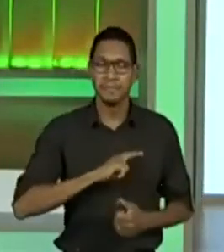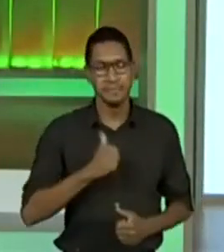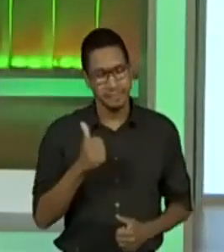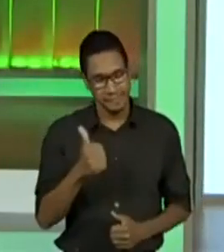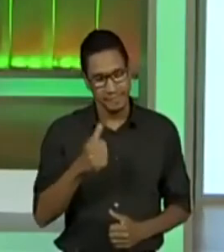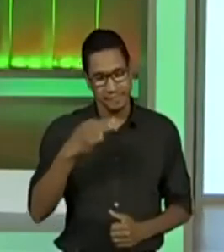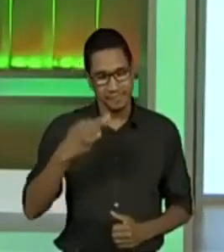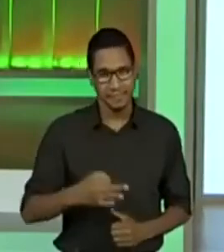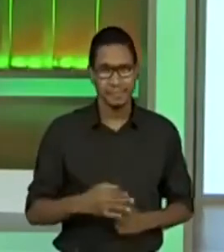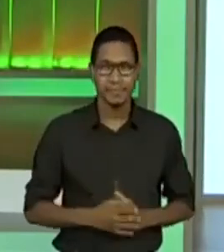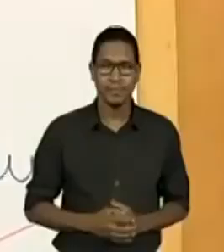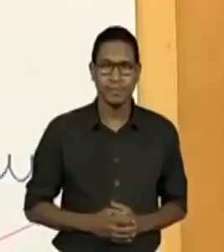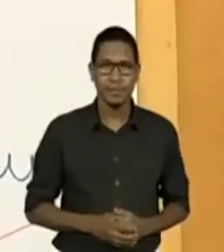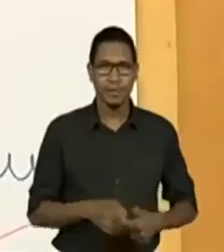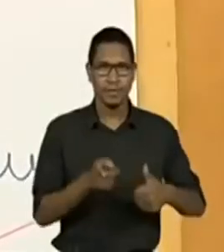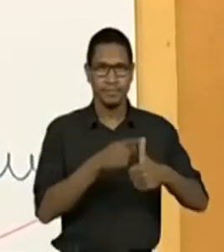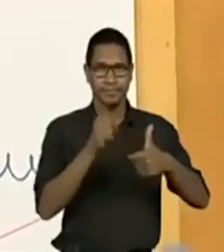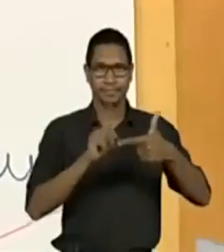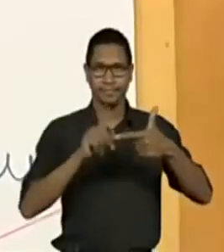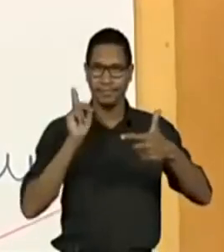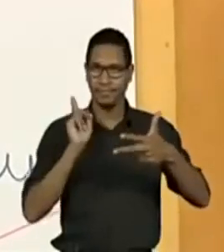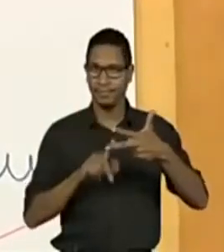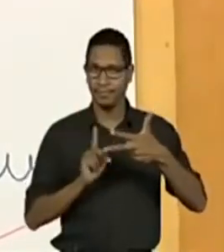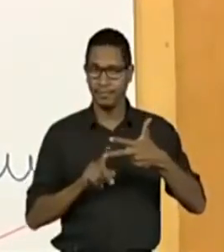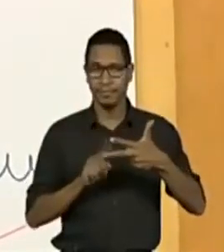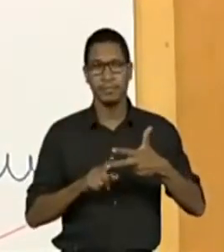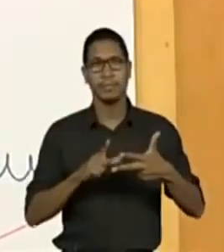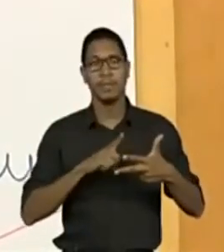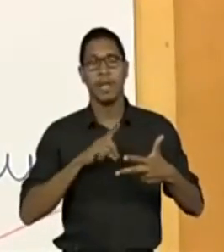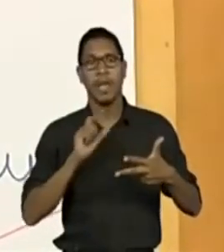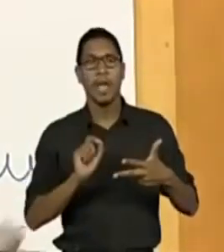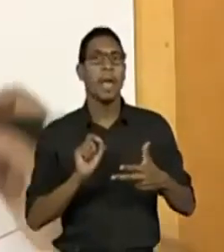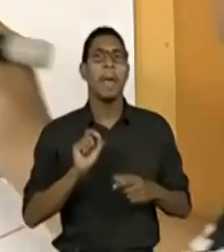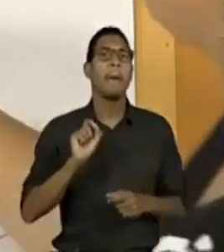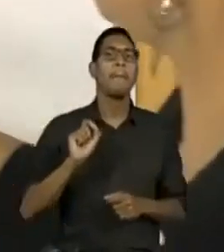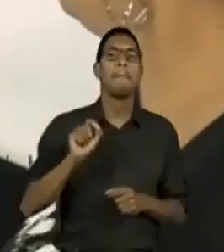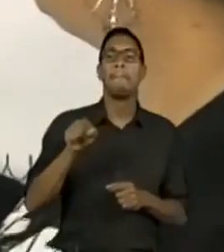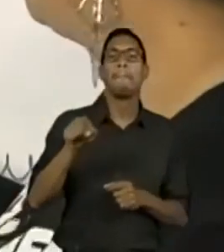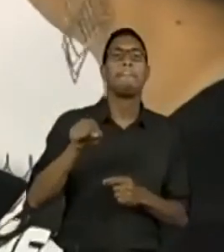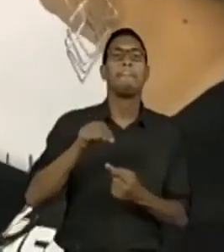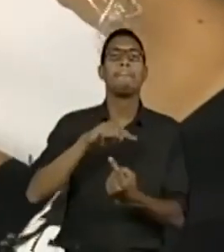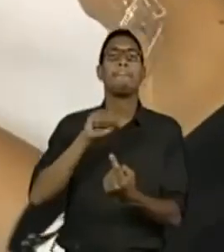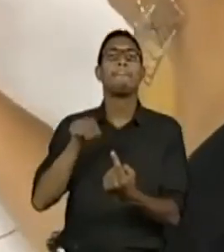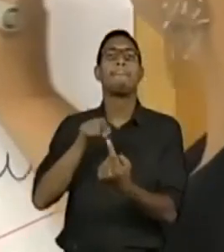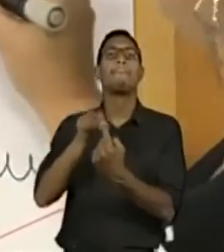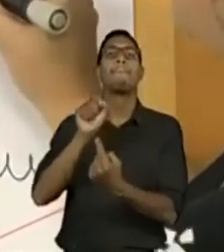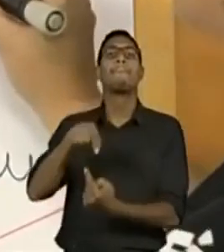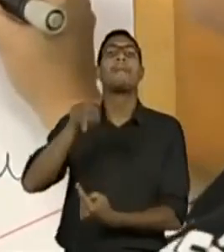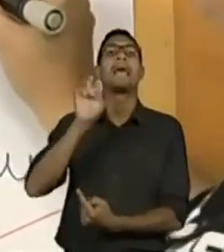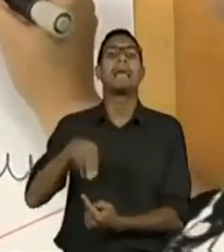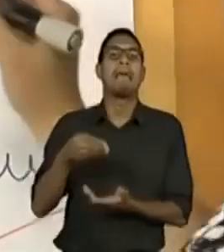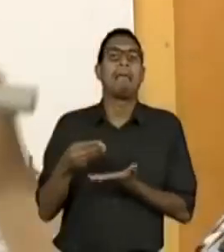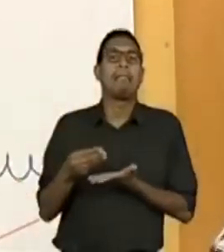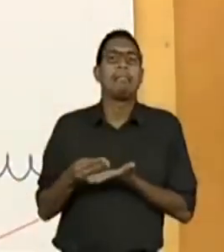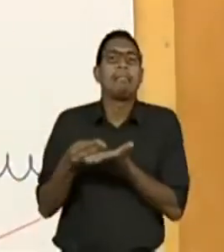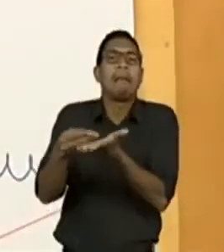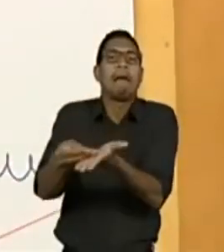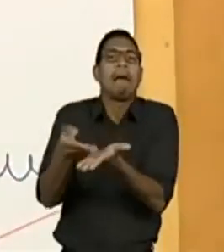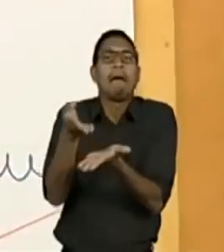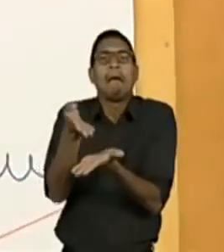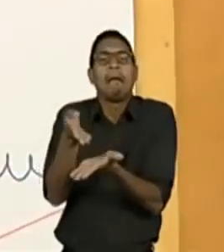Perfeito. Outro item, remetente à assinatura. Embora, lembra que eu coloquei, eu falei assim, olha, eu vou colocar junto,